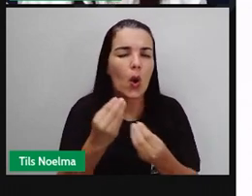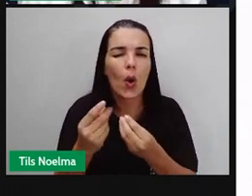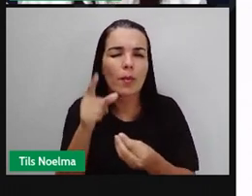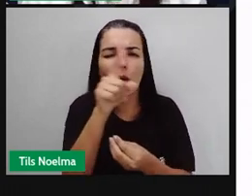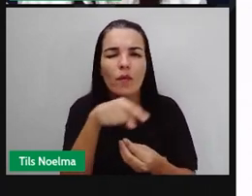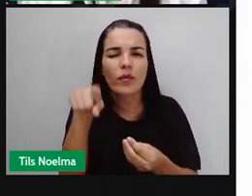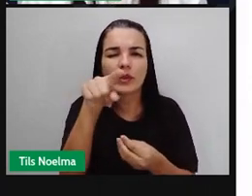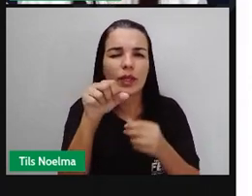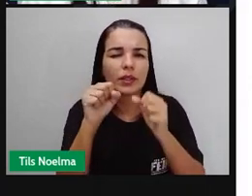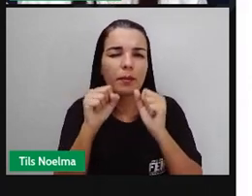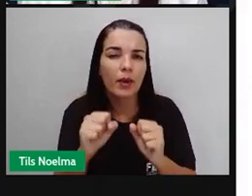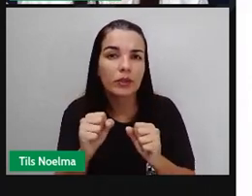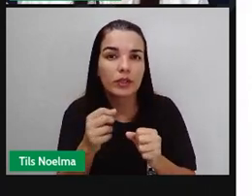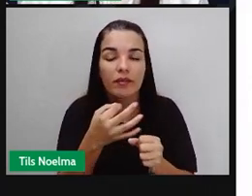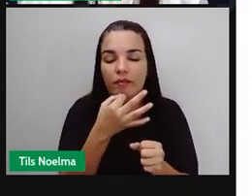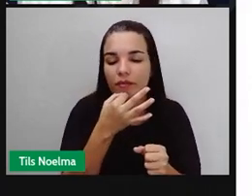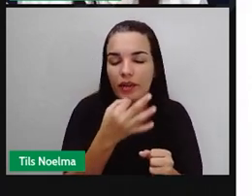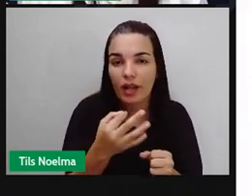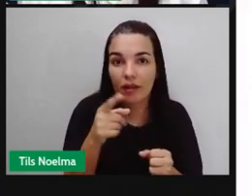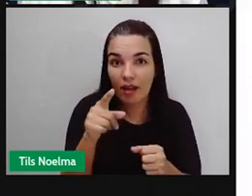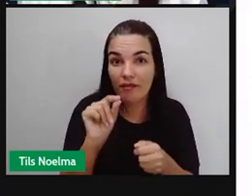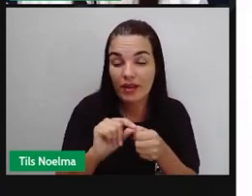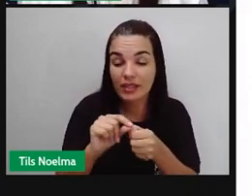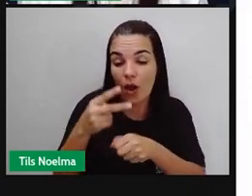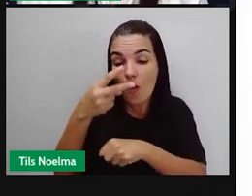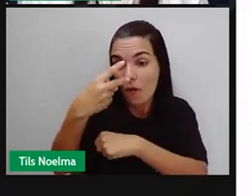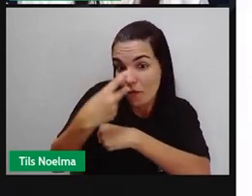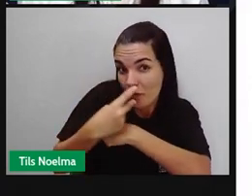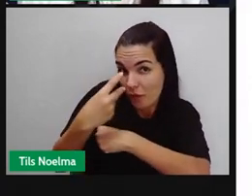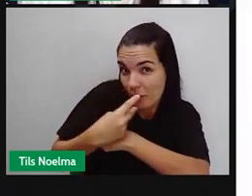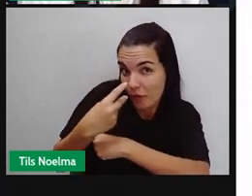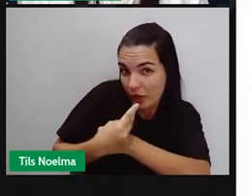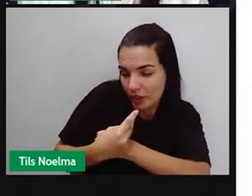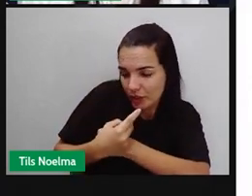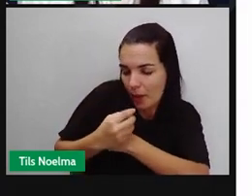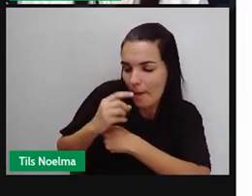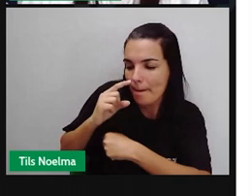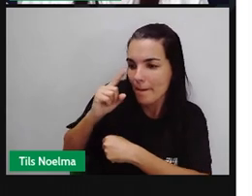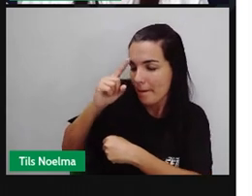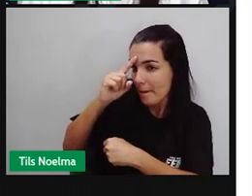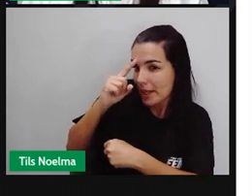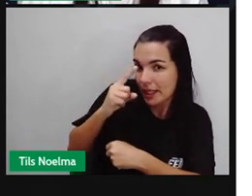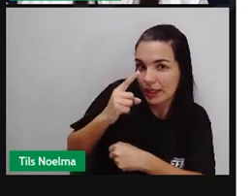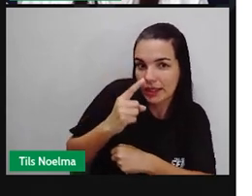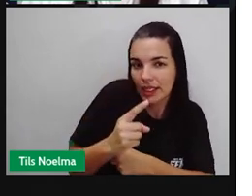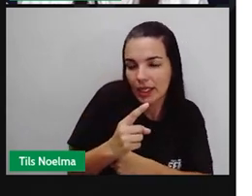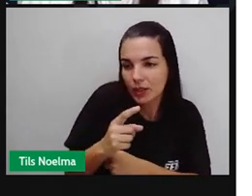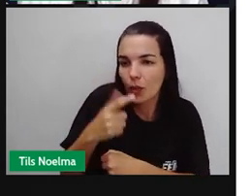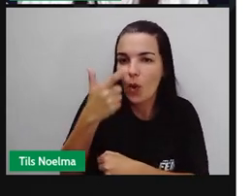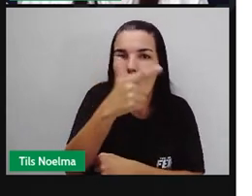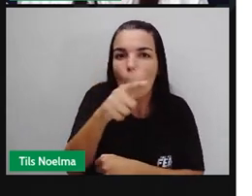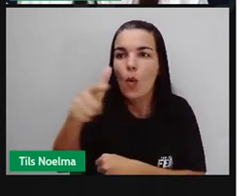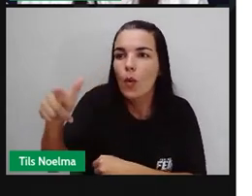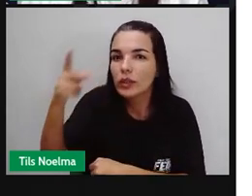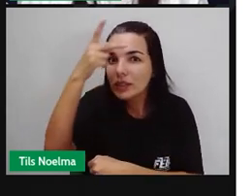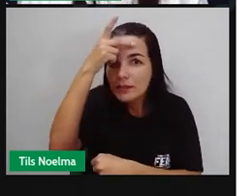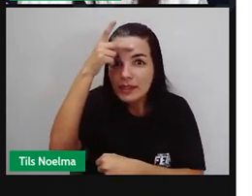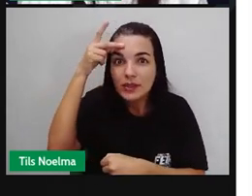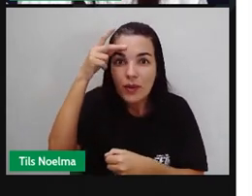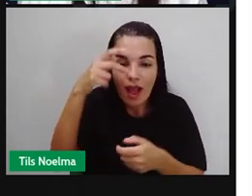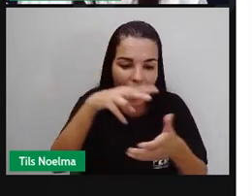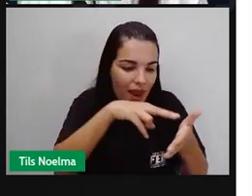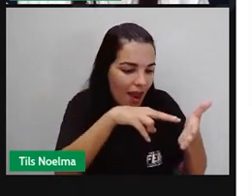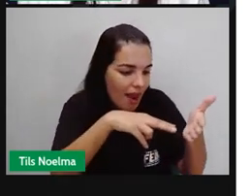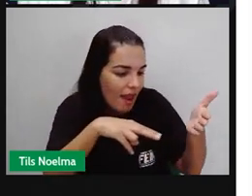essa indicação? Vocês vão fazer um vídeo, né? Vocês indicando esse livro. Por que vocês acham que as pessoas deveriam